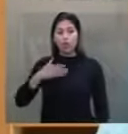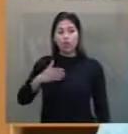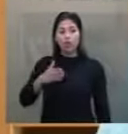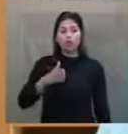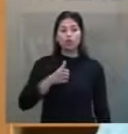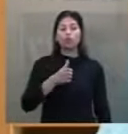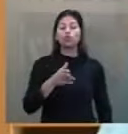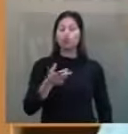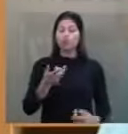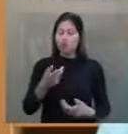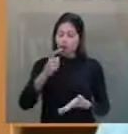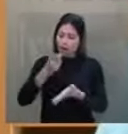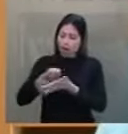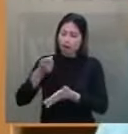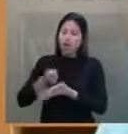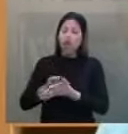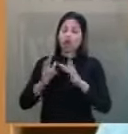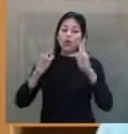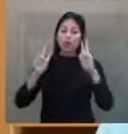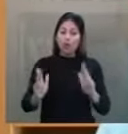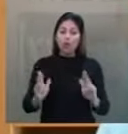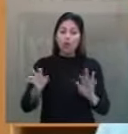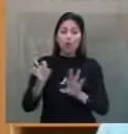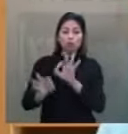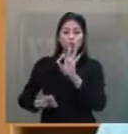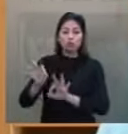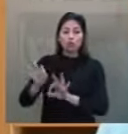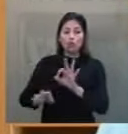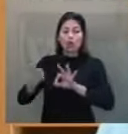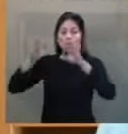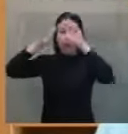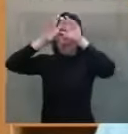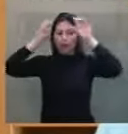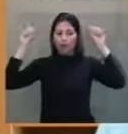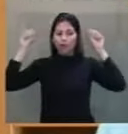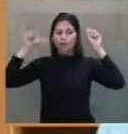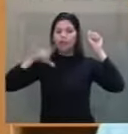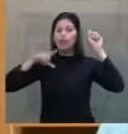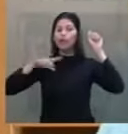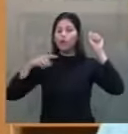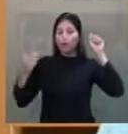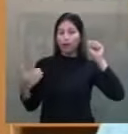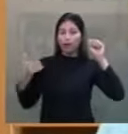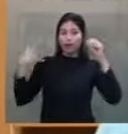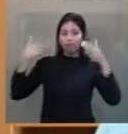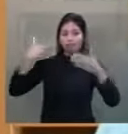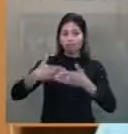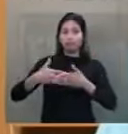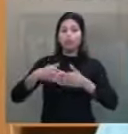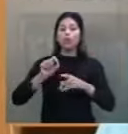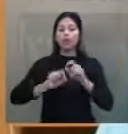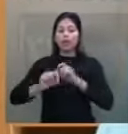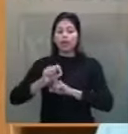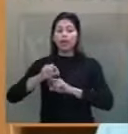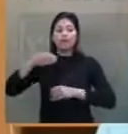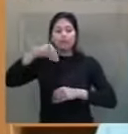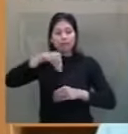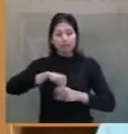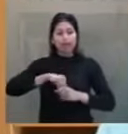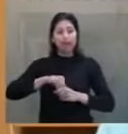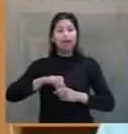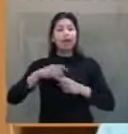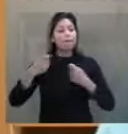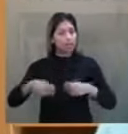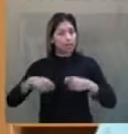situação similar a essa. Esse julgamento do Supremo Tribunal Federal traz então de como eu dizia de caso similar ao que se pretende